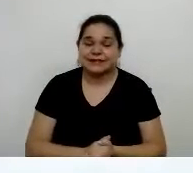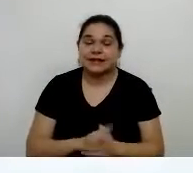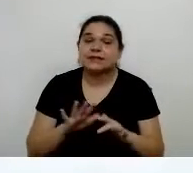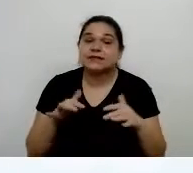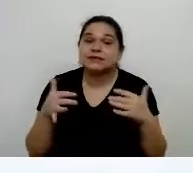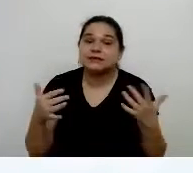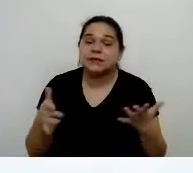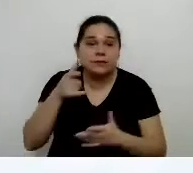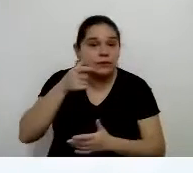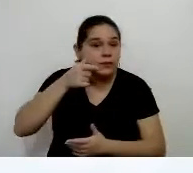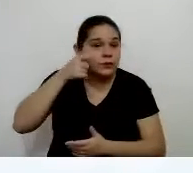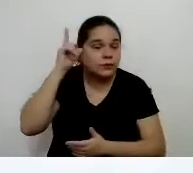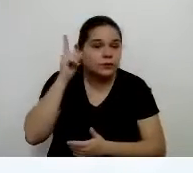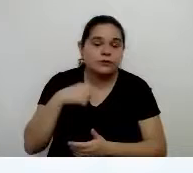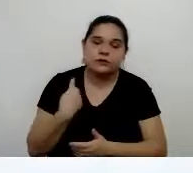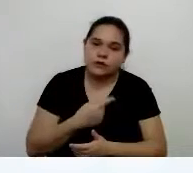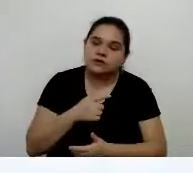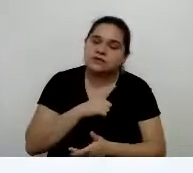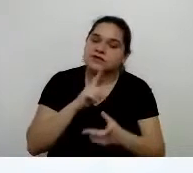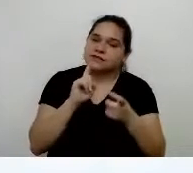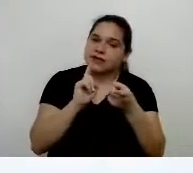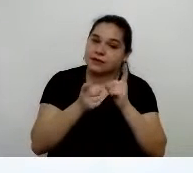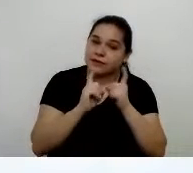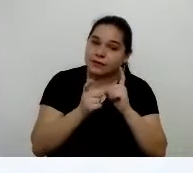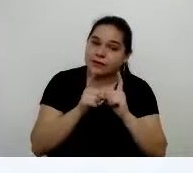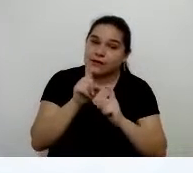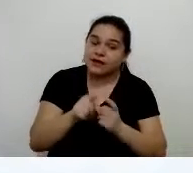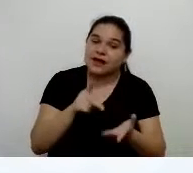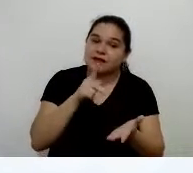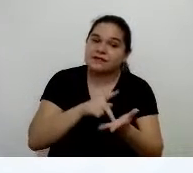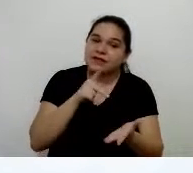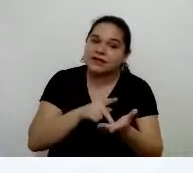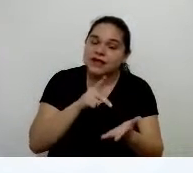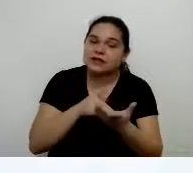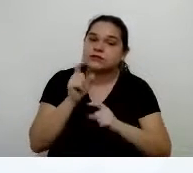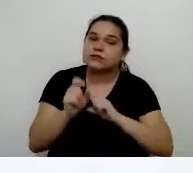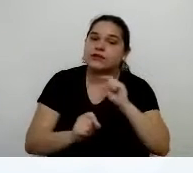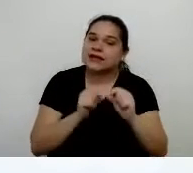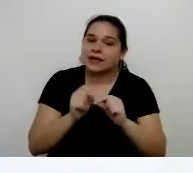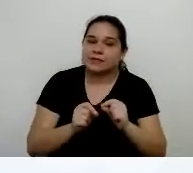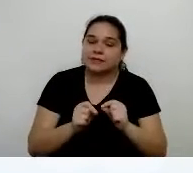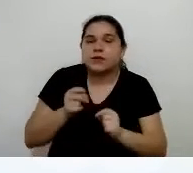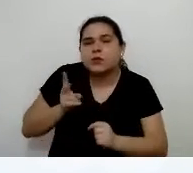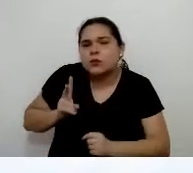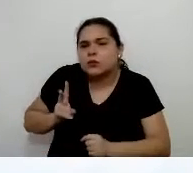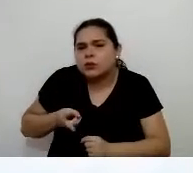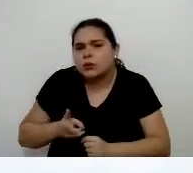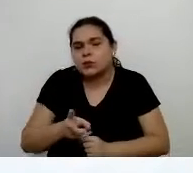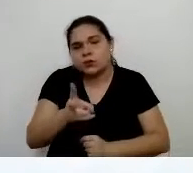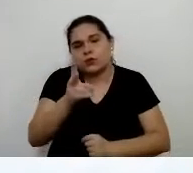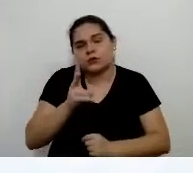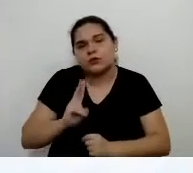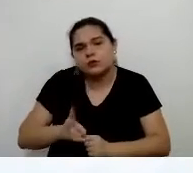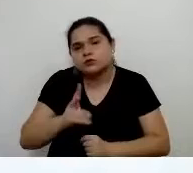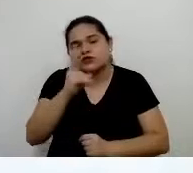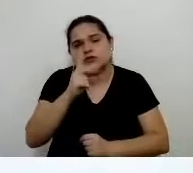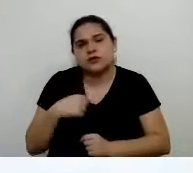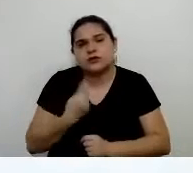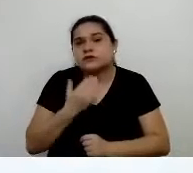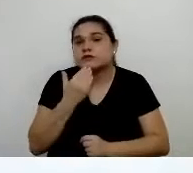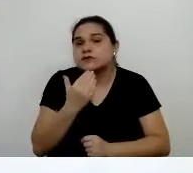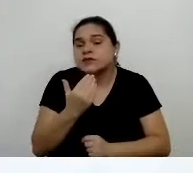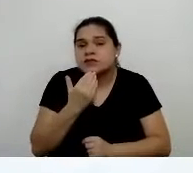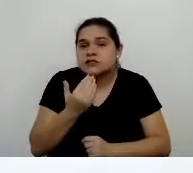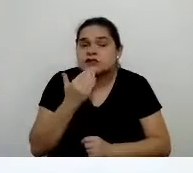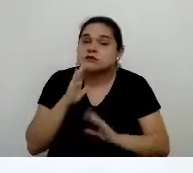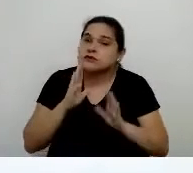Gilson, ontem nós realmente tivemos uma reunião que ela é, na verdade, uma continuidade da nossa reivindicação que